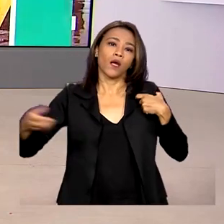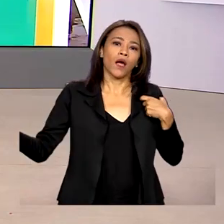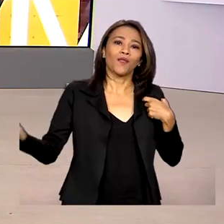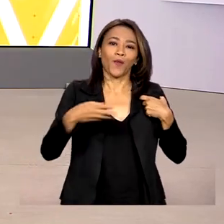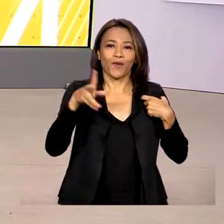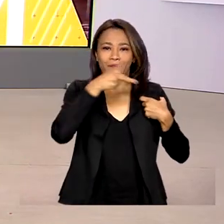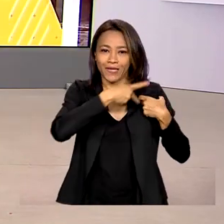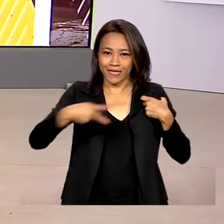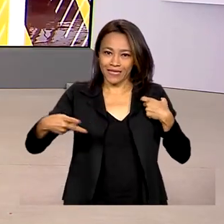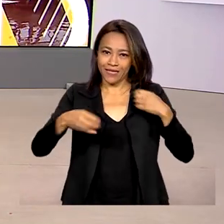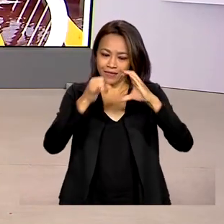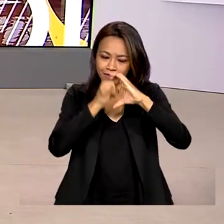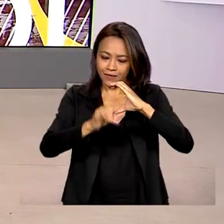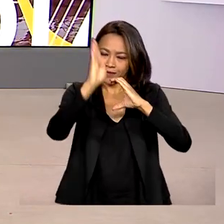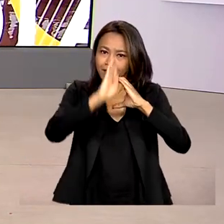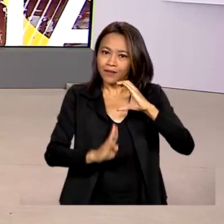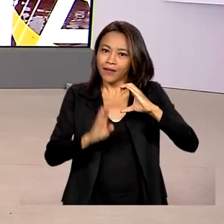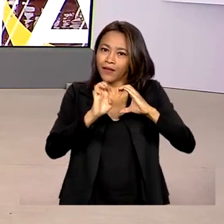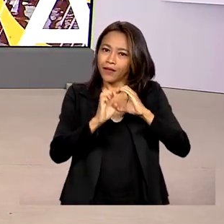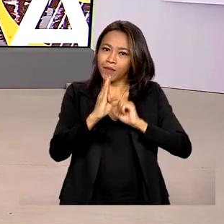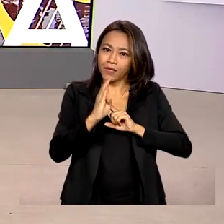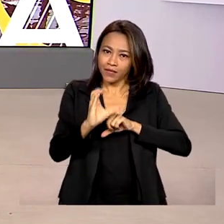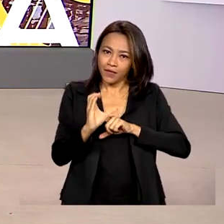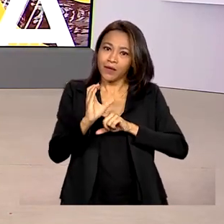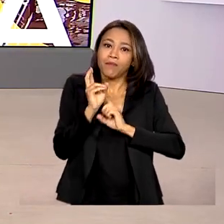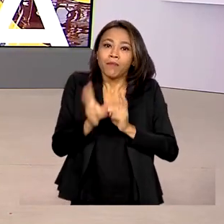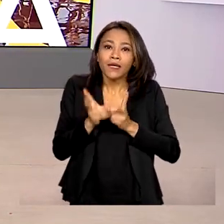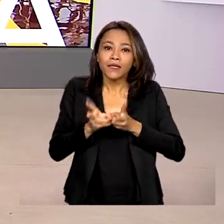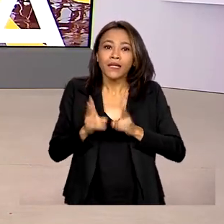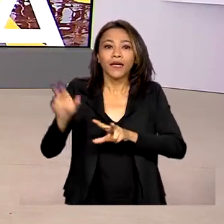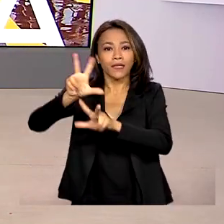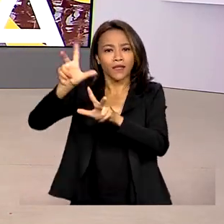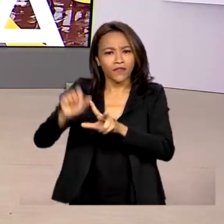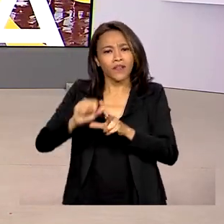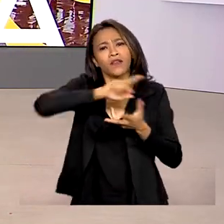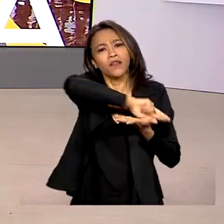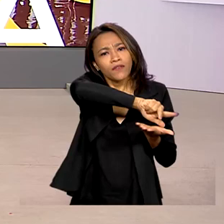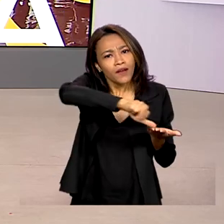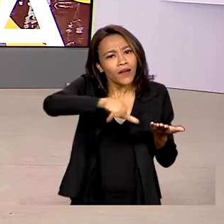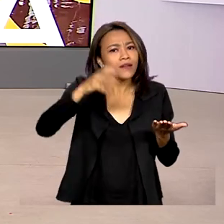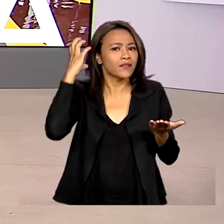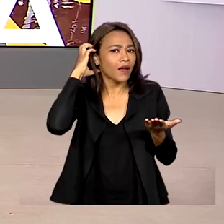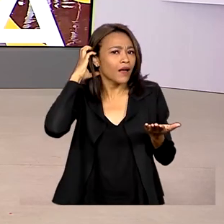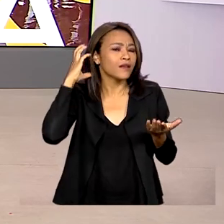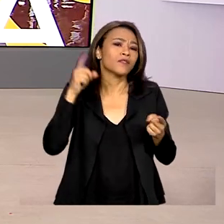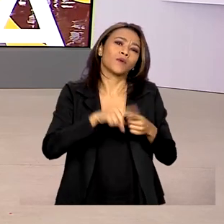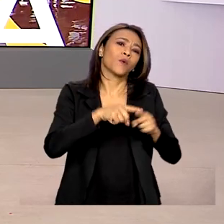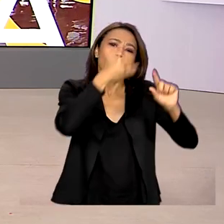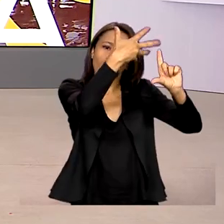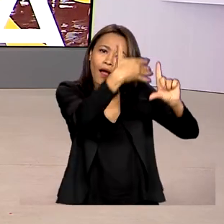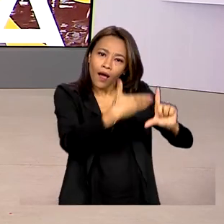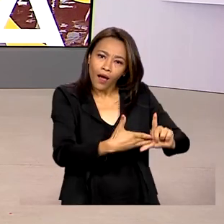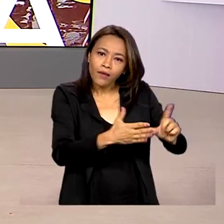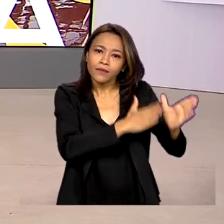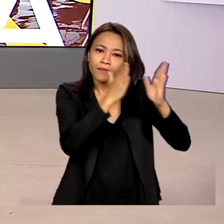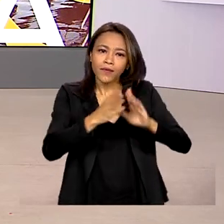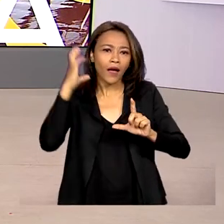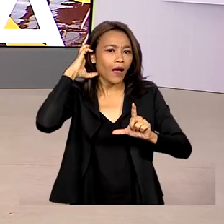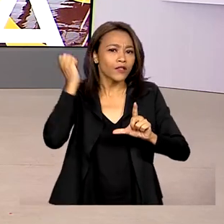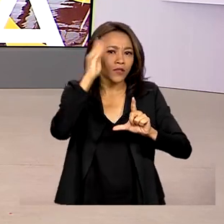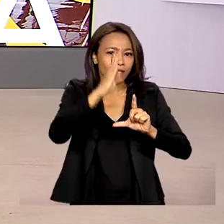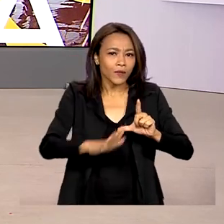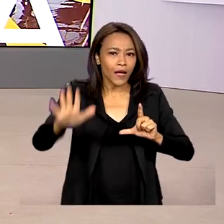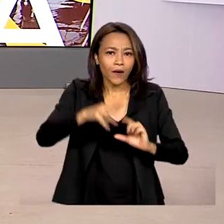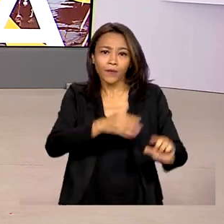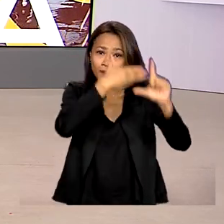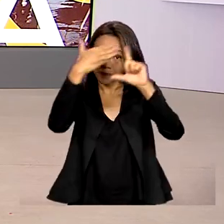da EBC. A empresa Brasil de Comunicação mantém a TV Brasil e outros veículos como a Agência Brasil, a Rádio Nacional e a Rádio